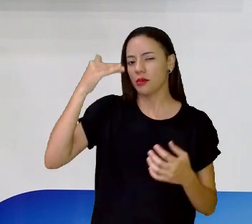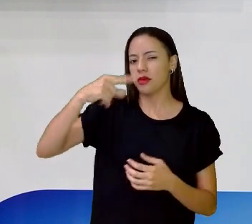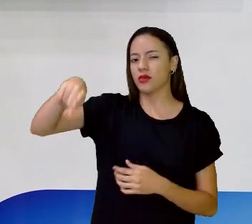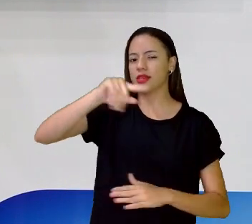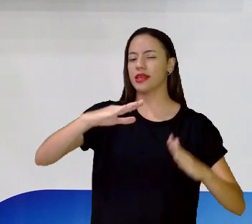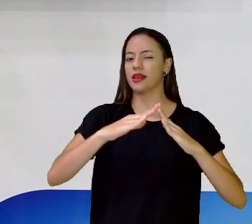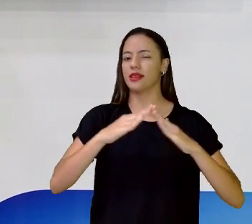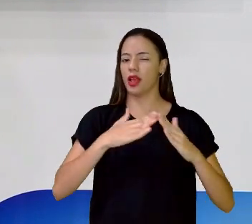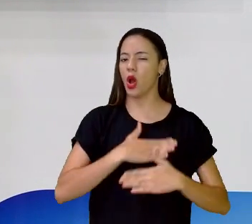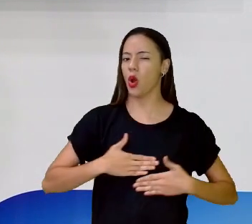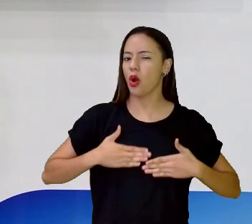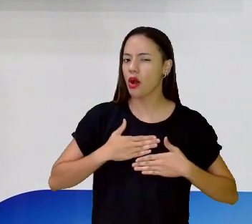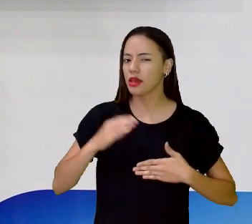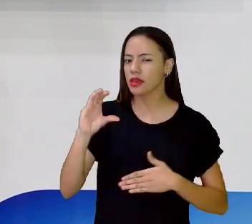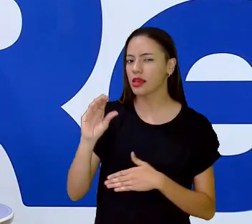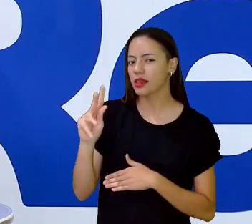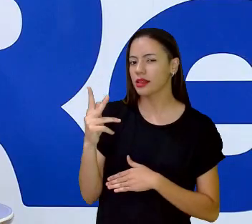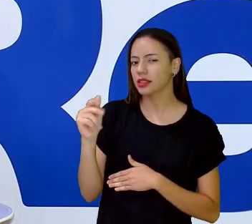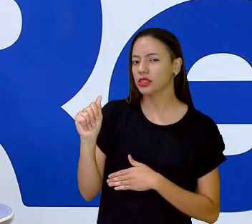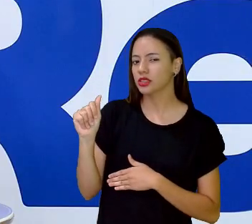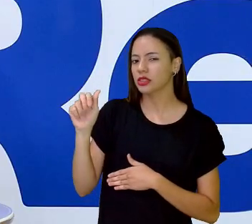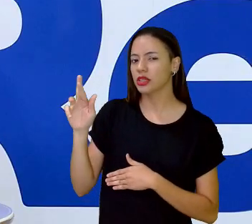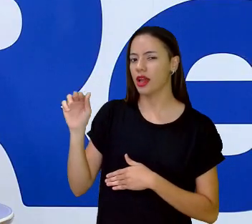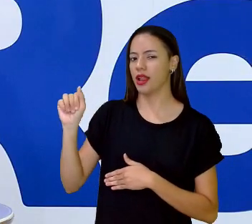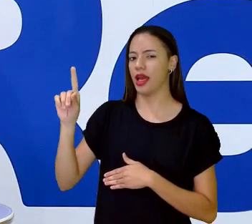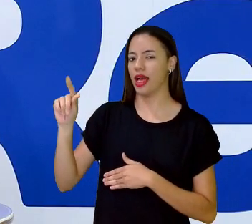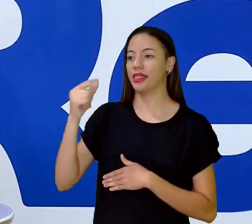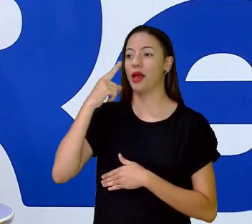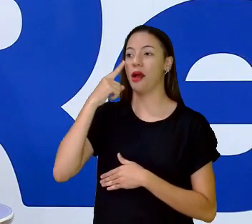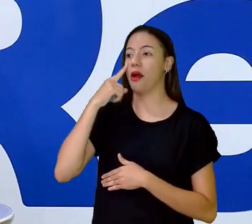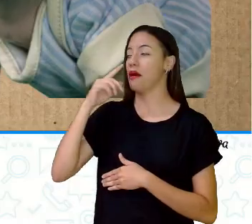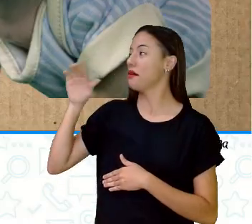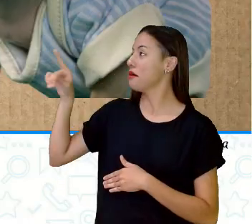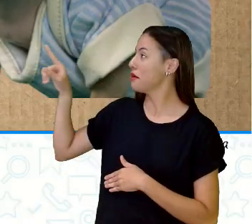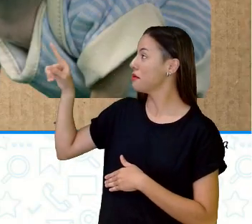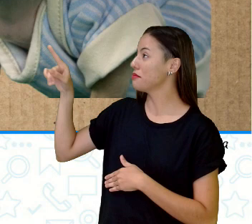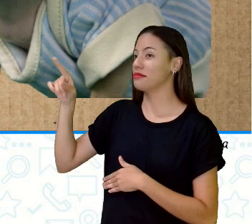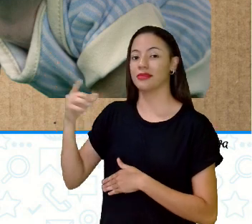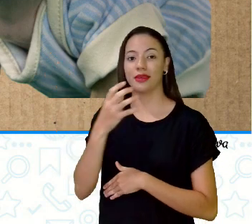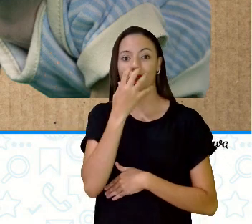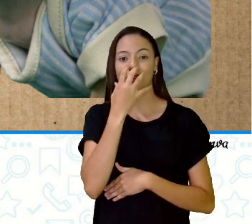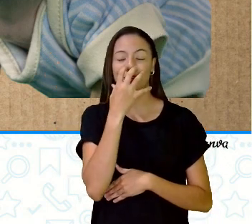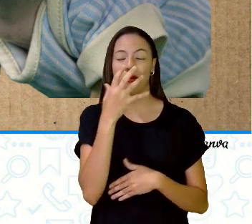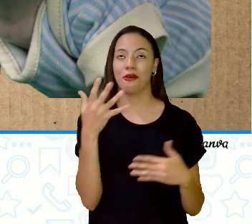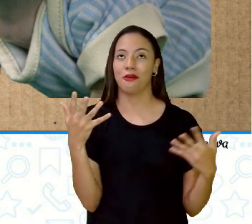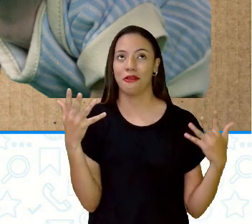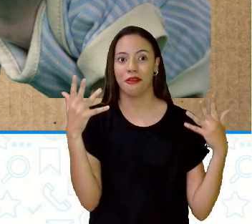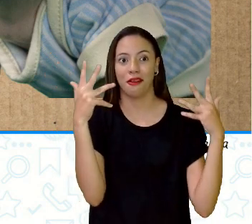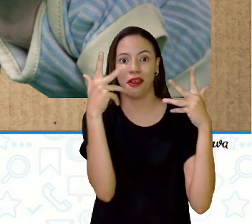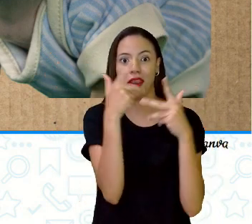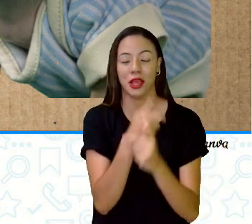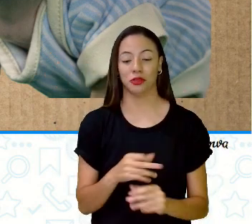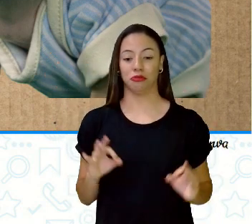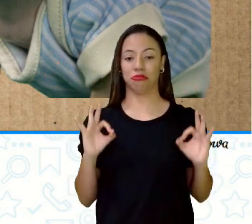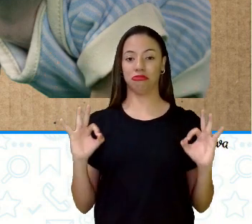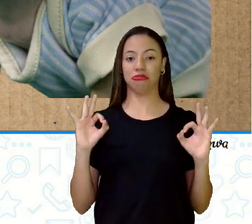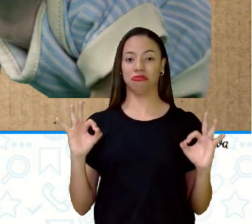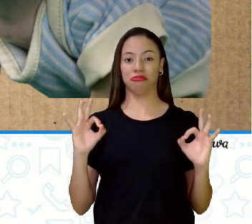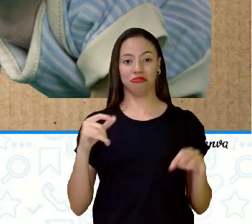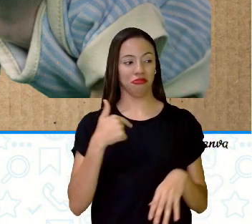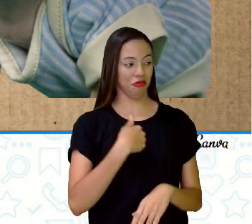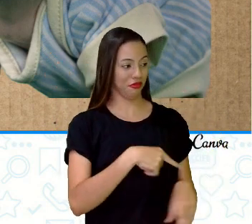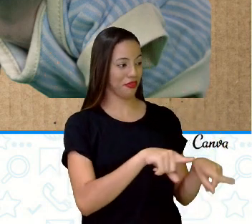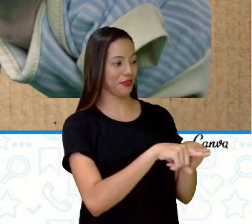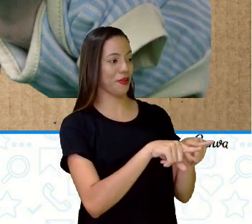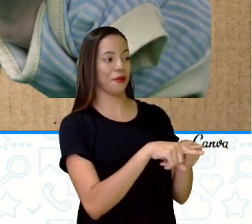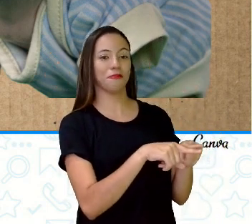gosta de charada? E esse cachorro fashion aí, Totalmente, eu achei o detalhe, sabe? Porque pra falar sobre animais, tá com